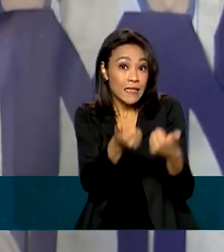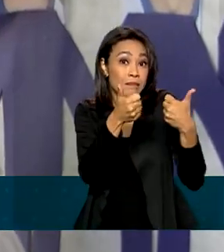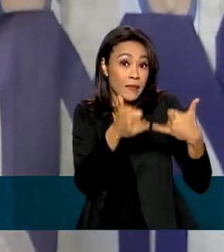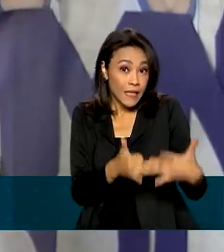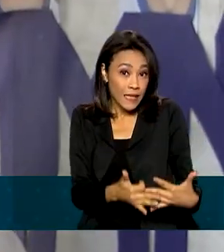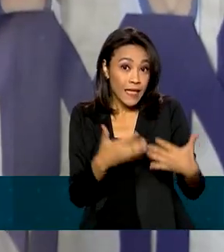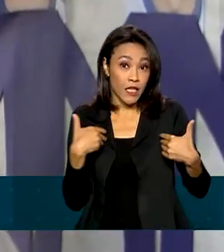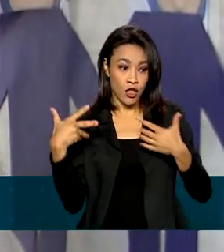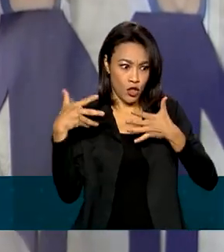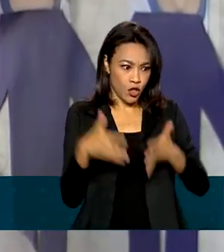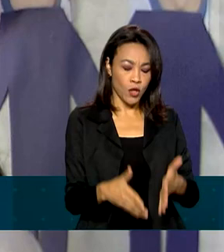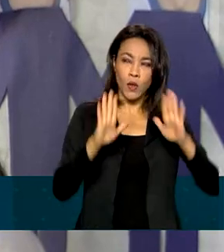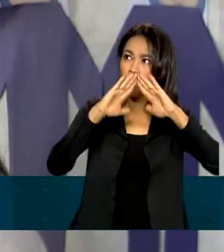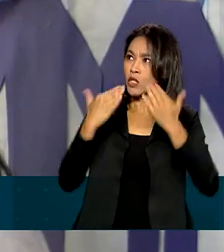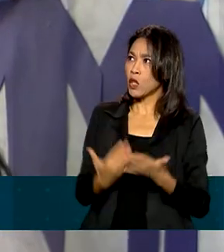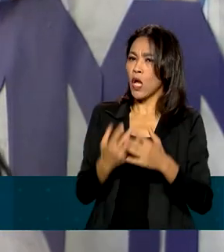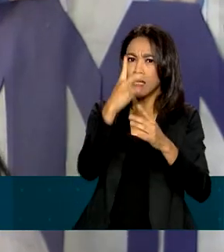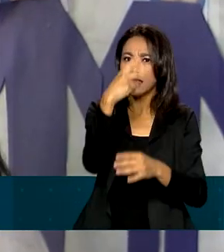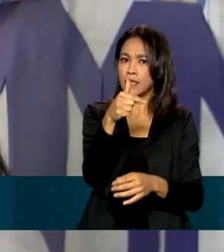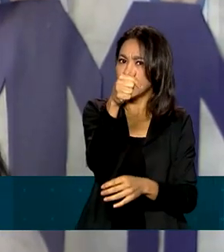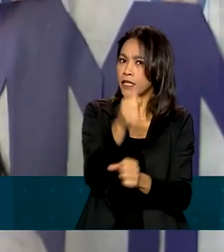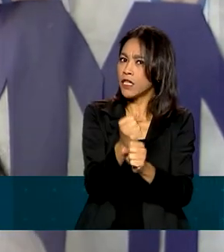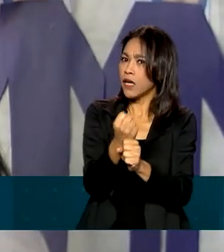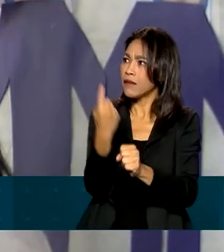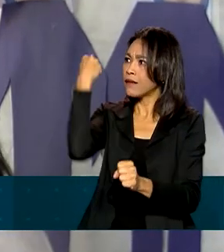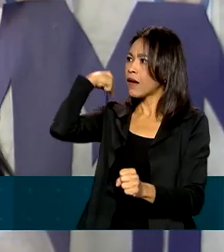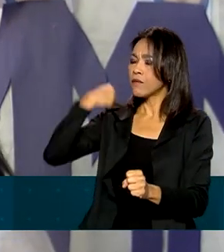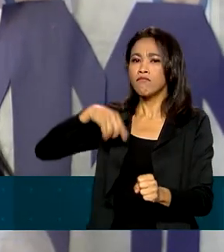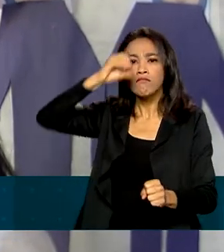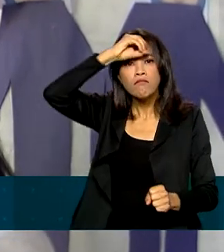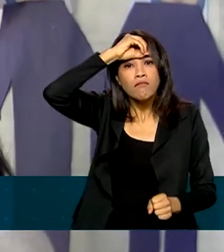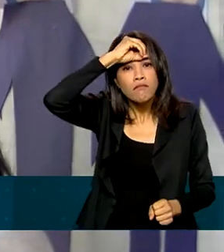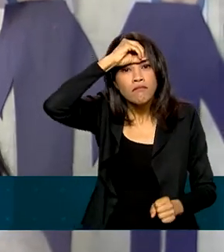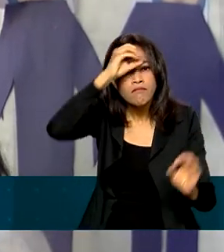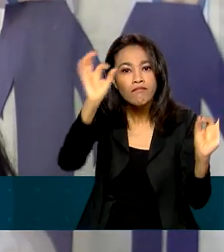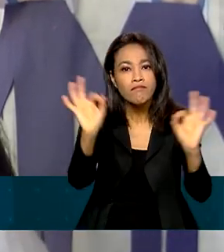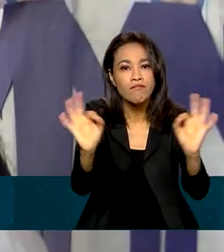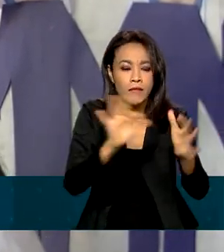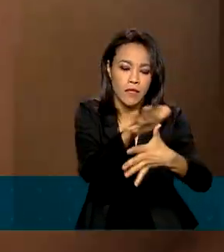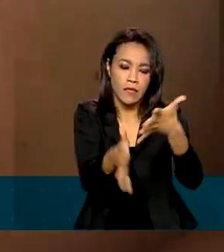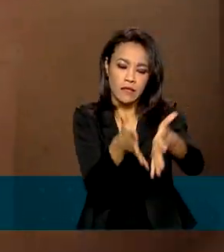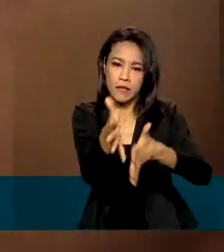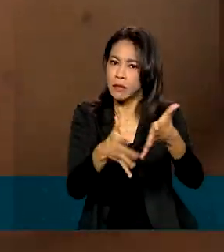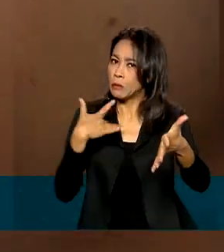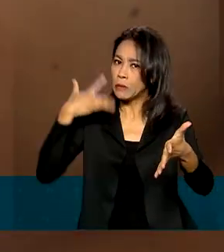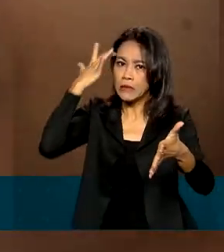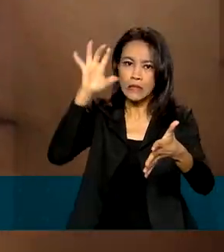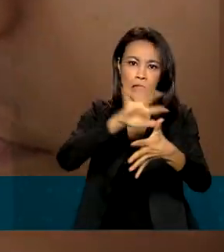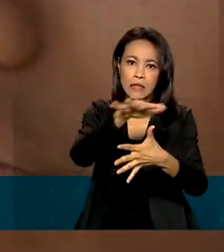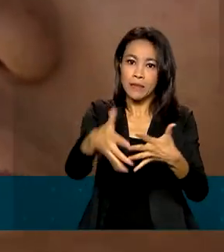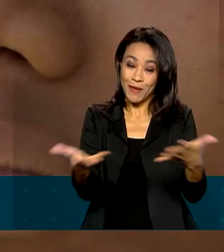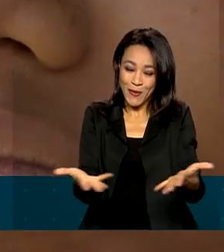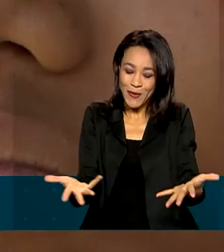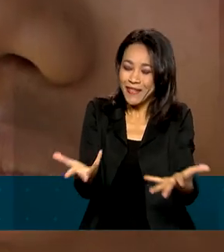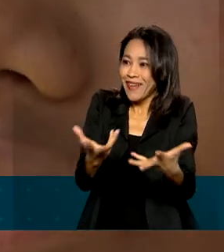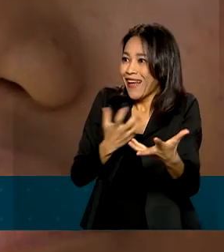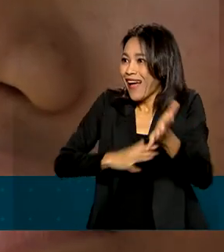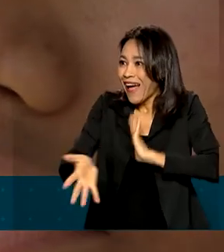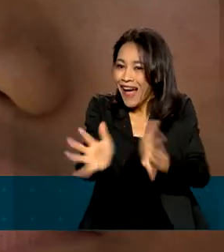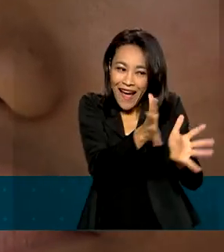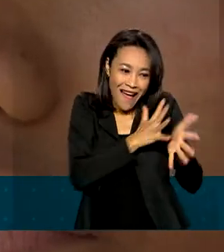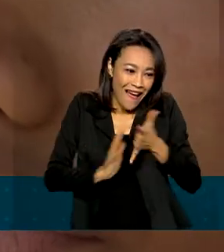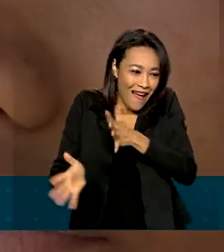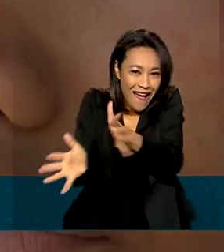que quando chegou na escola, sete anos atrás, não sabia Libras e que hoje se sente acolhida em meio aos